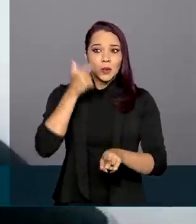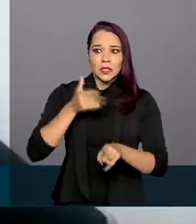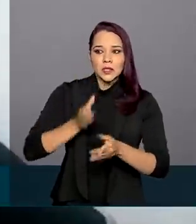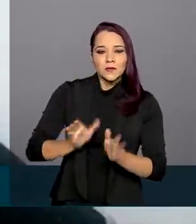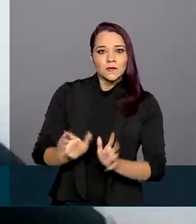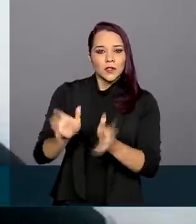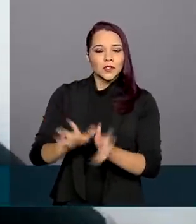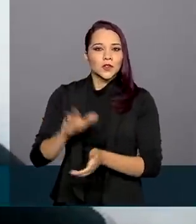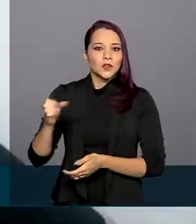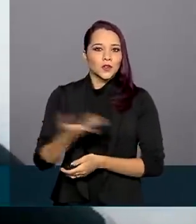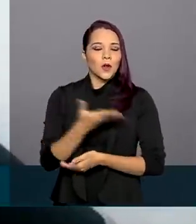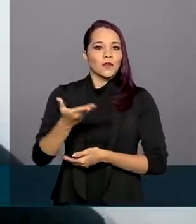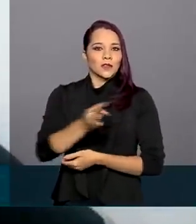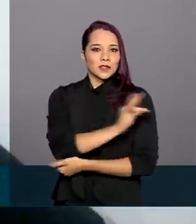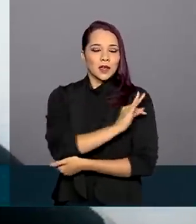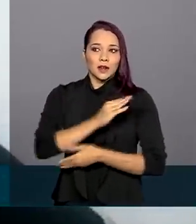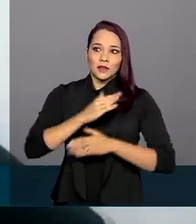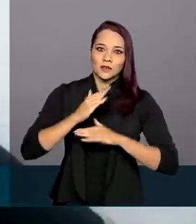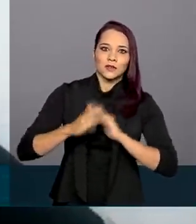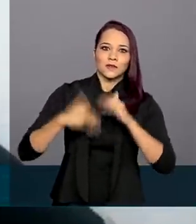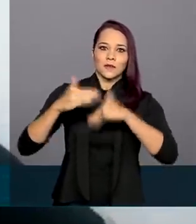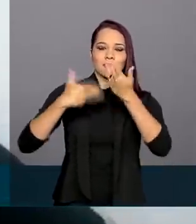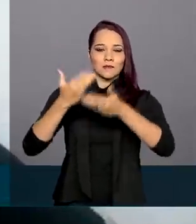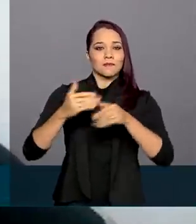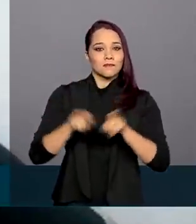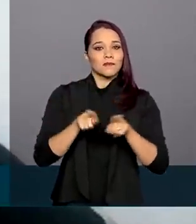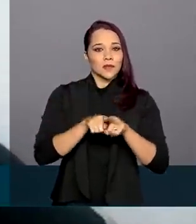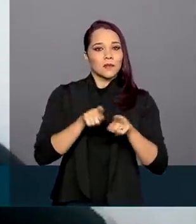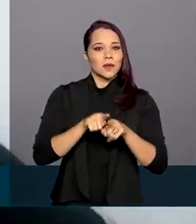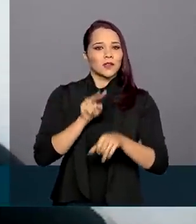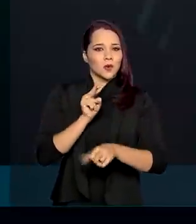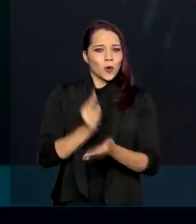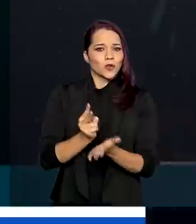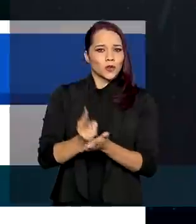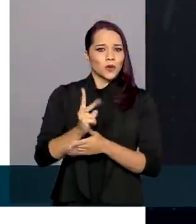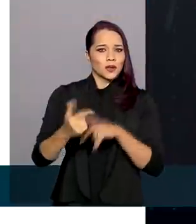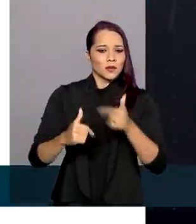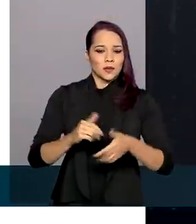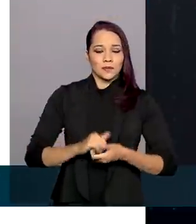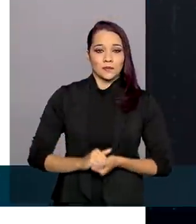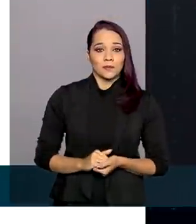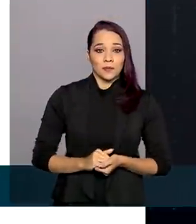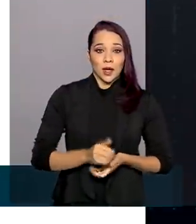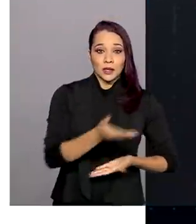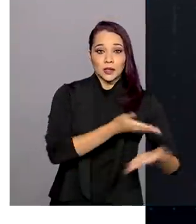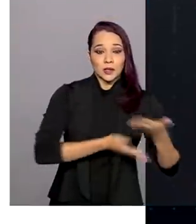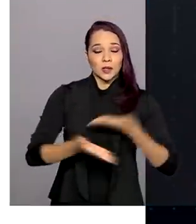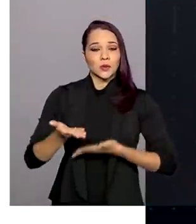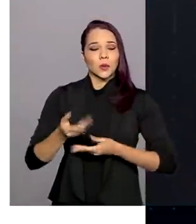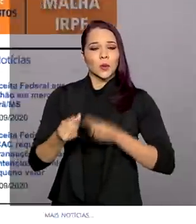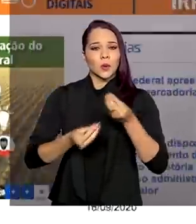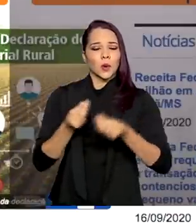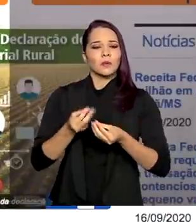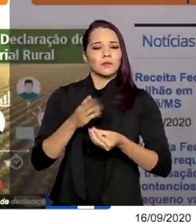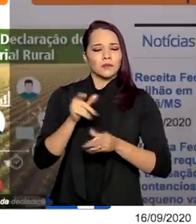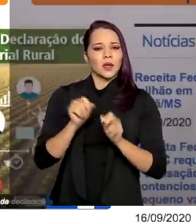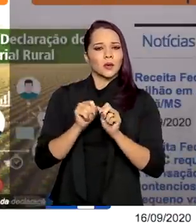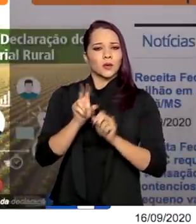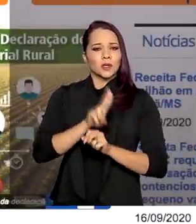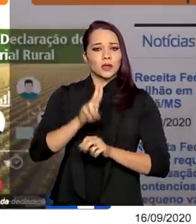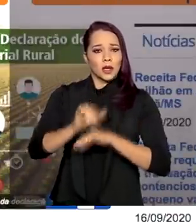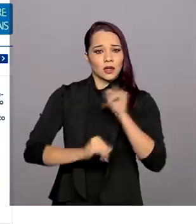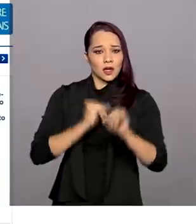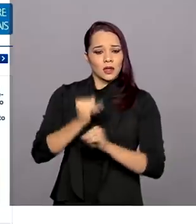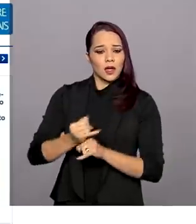em novas técnicas de crescimento e de manutenção no mercado. As transações são feitas pela internet no